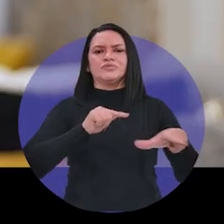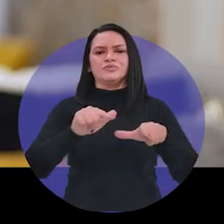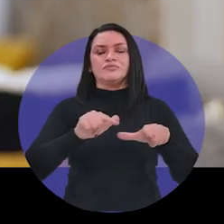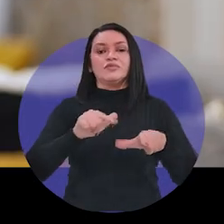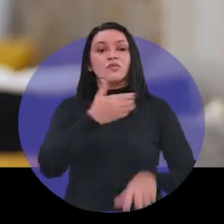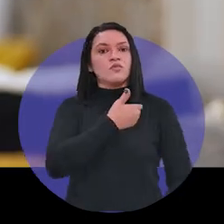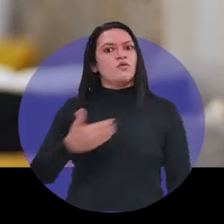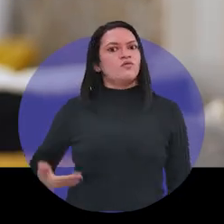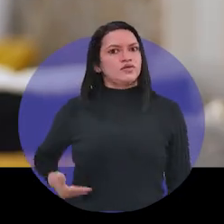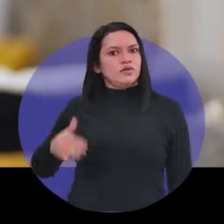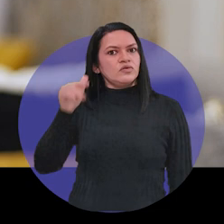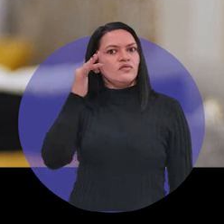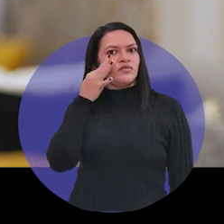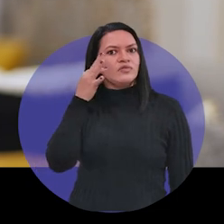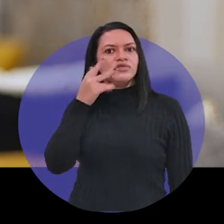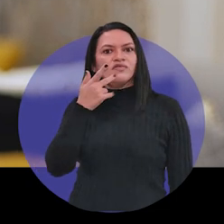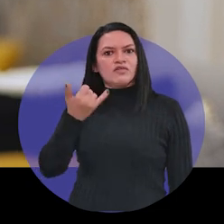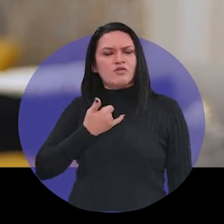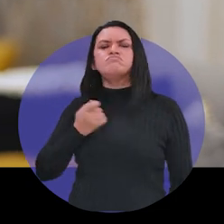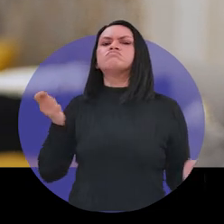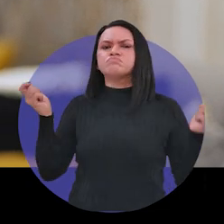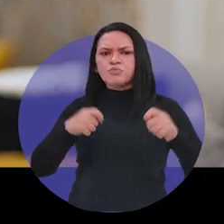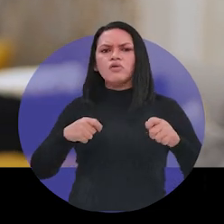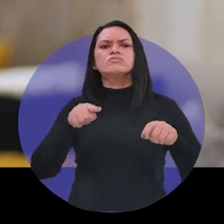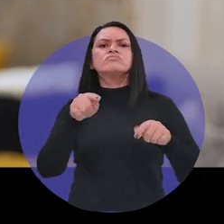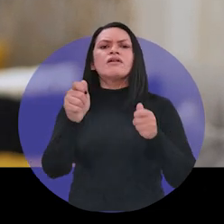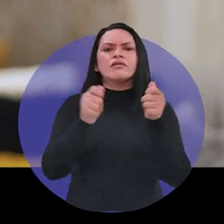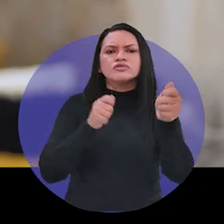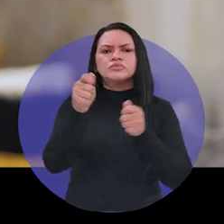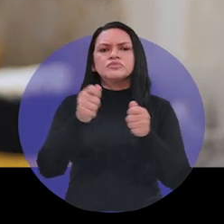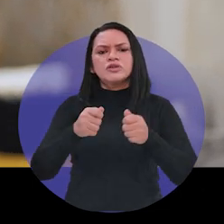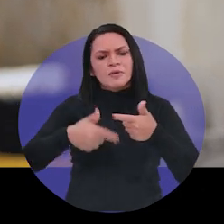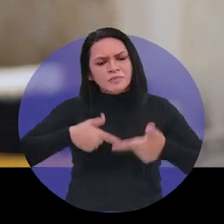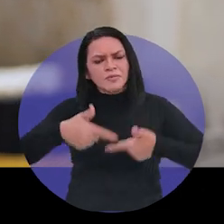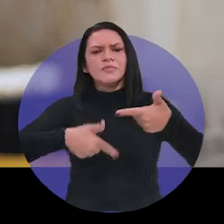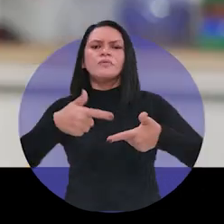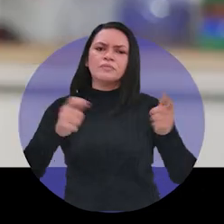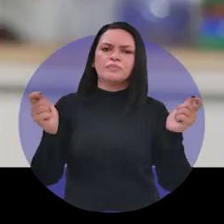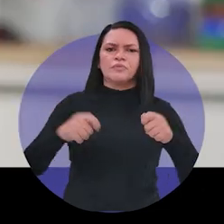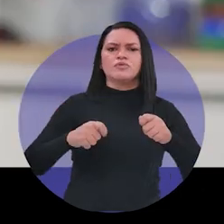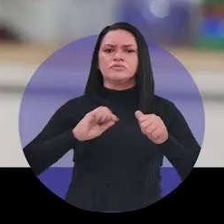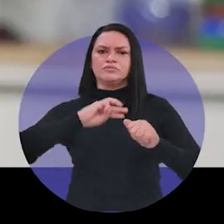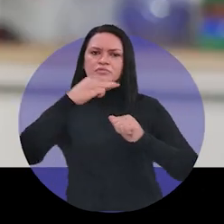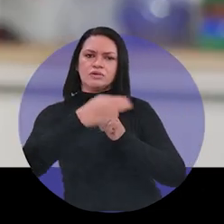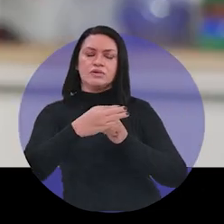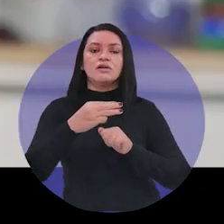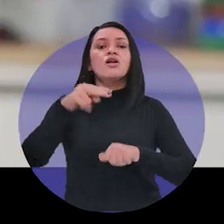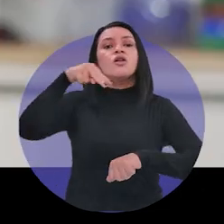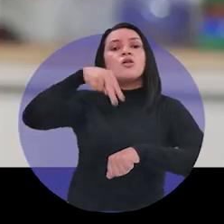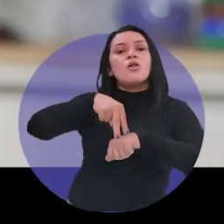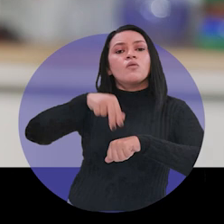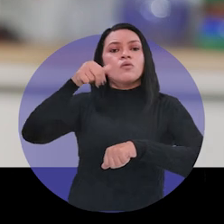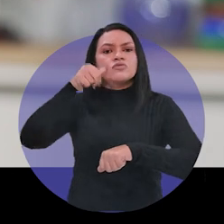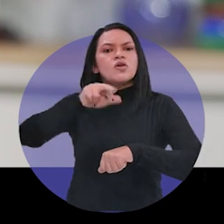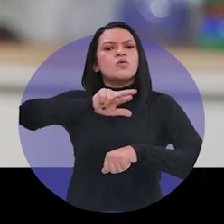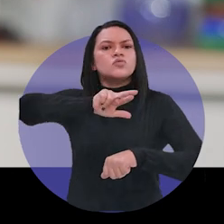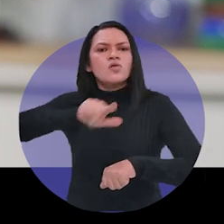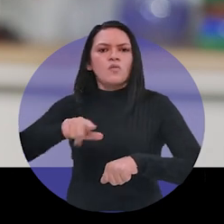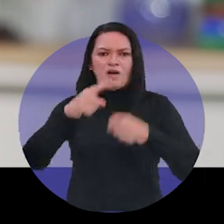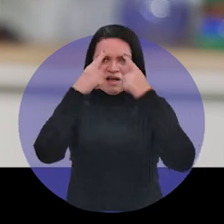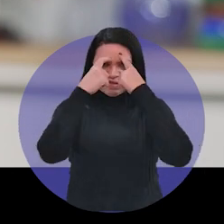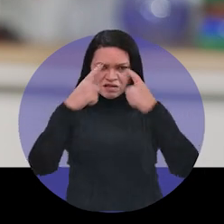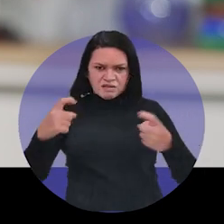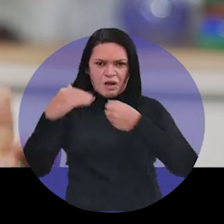O governador Flávio Dino disse, entrem na Casa da Mulher Brasileira e coloquem para funcionar. Porque lugar de mulher não é